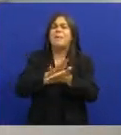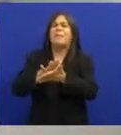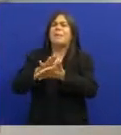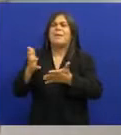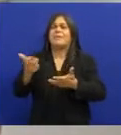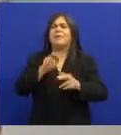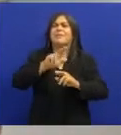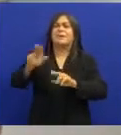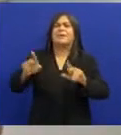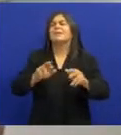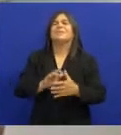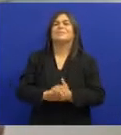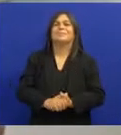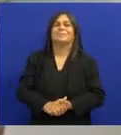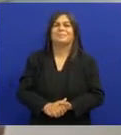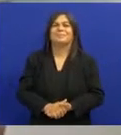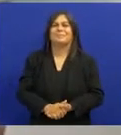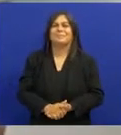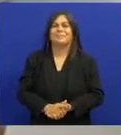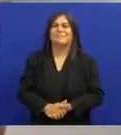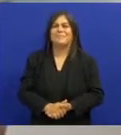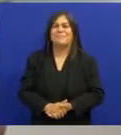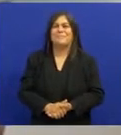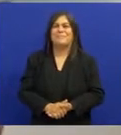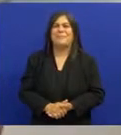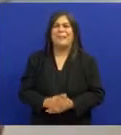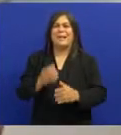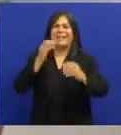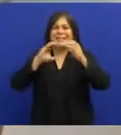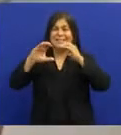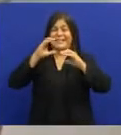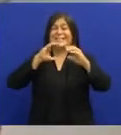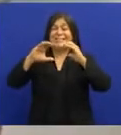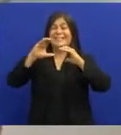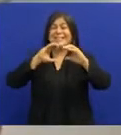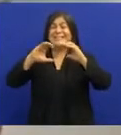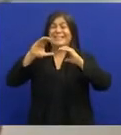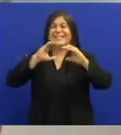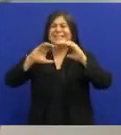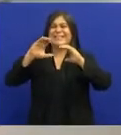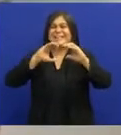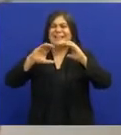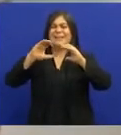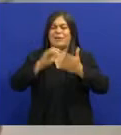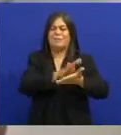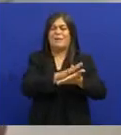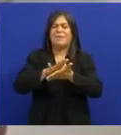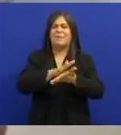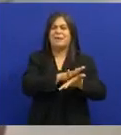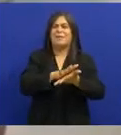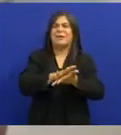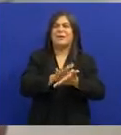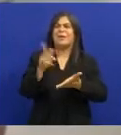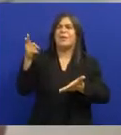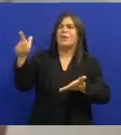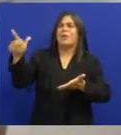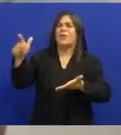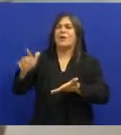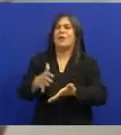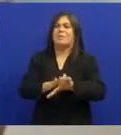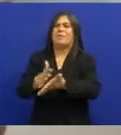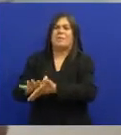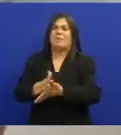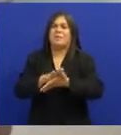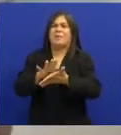passava pra outro ritmo Só A gente ficou cantando no ritmo da gente No binário